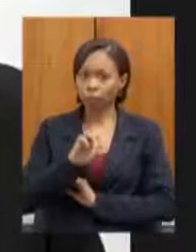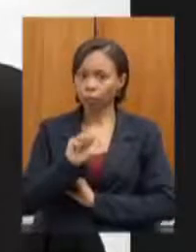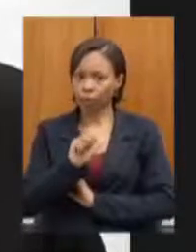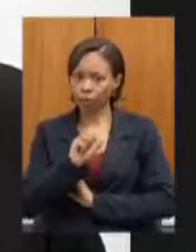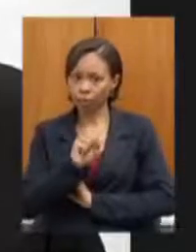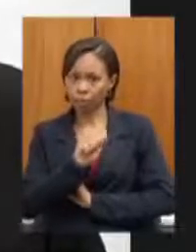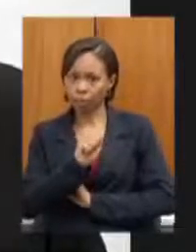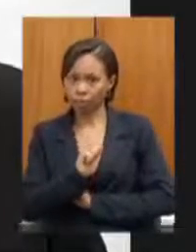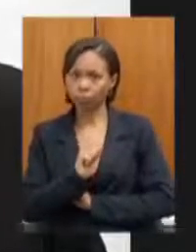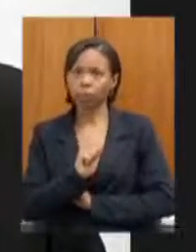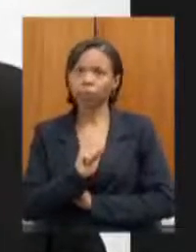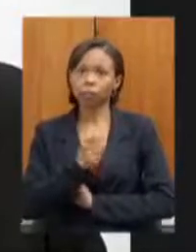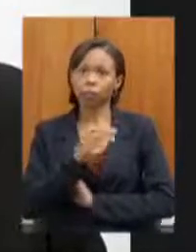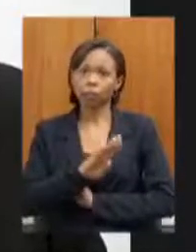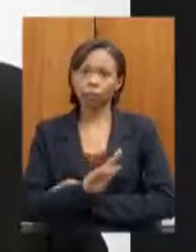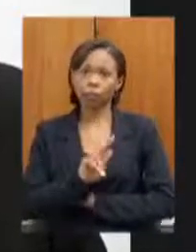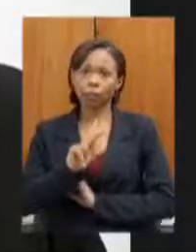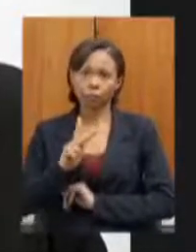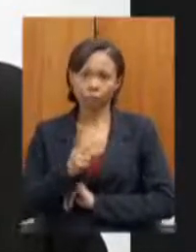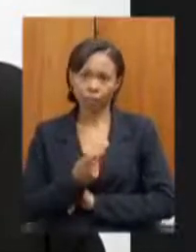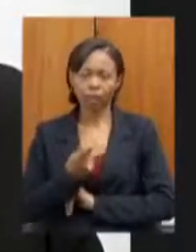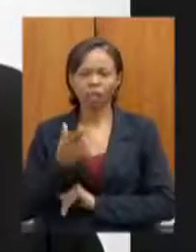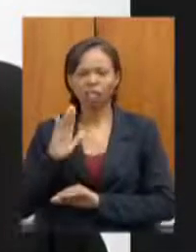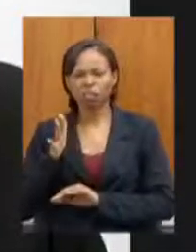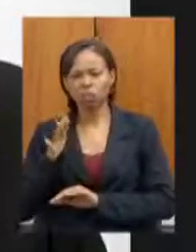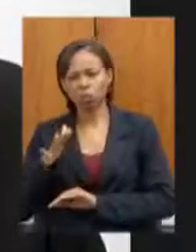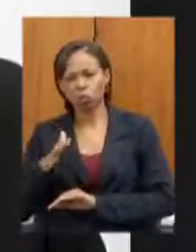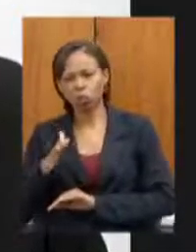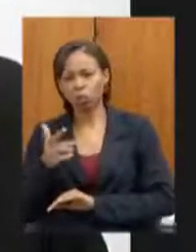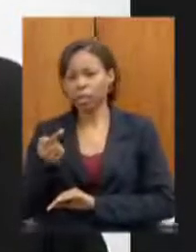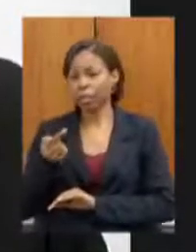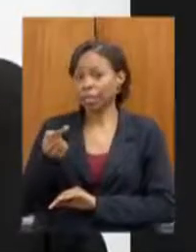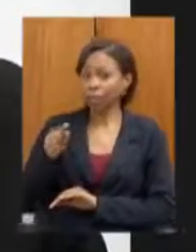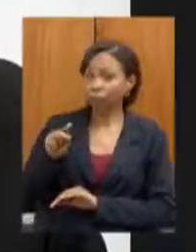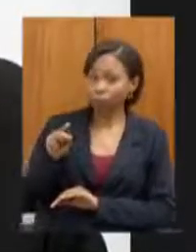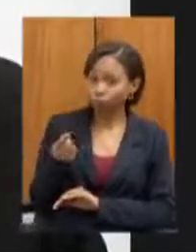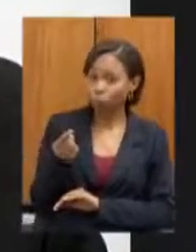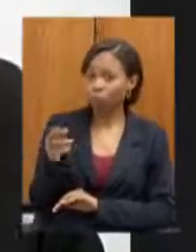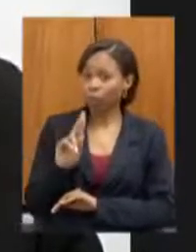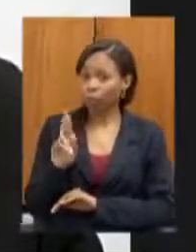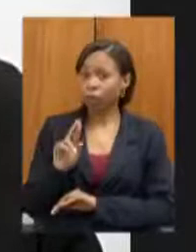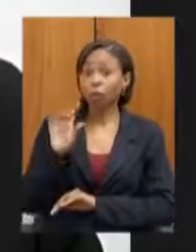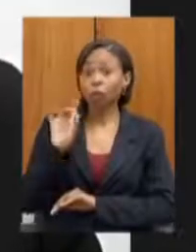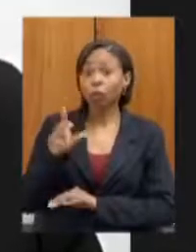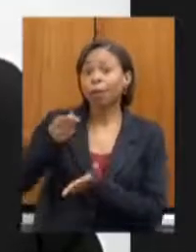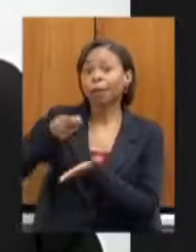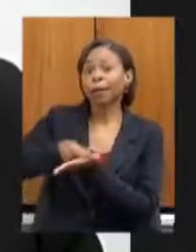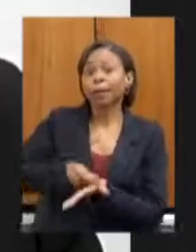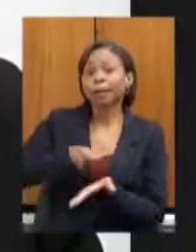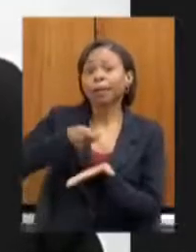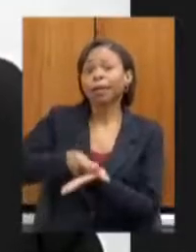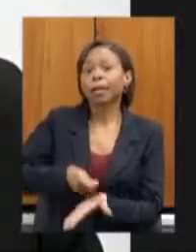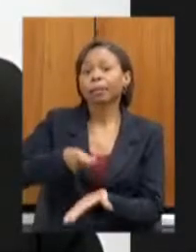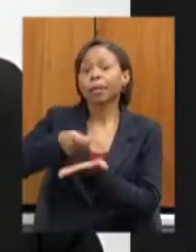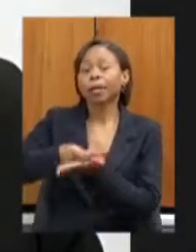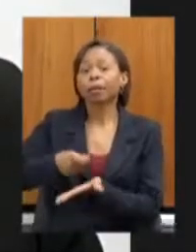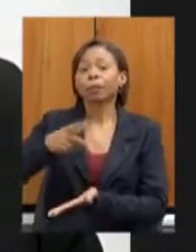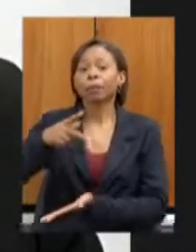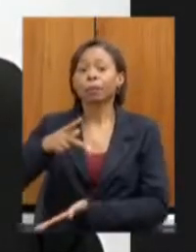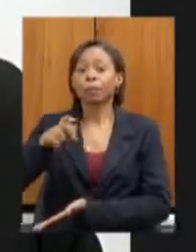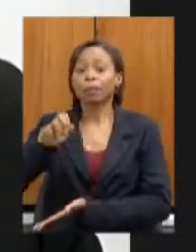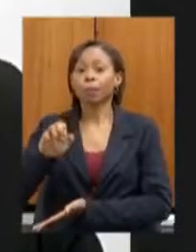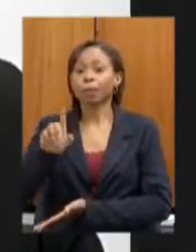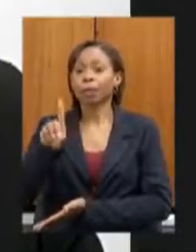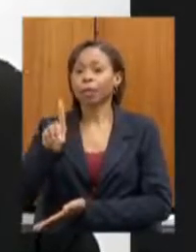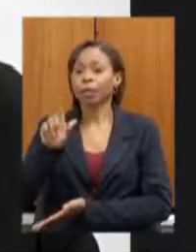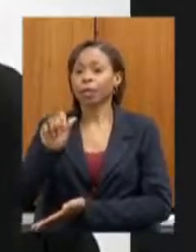perfazendo aí um total de seis sete mil reais só de pedágio só de pedágio só de custo de pedágio dessa